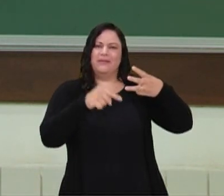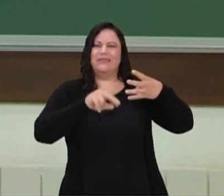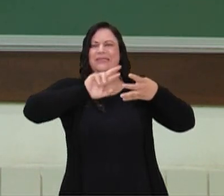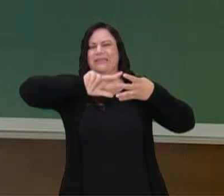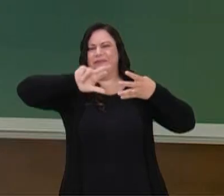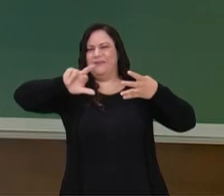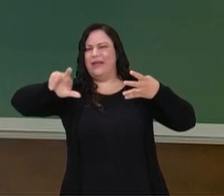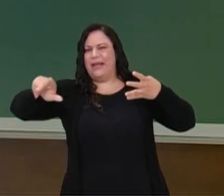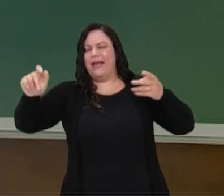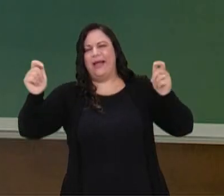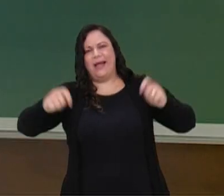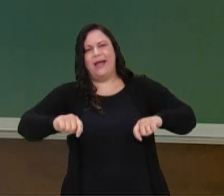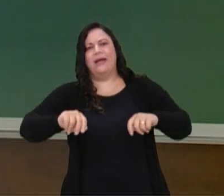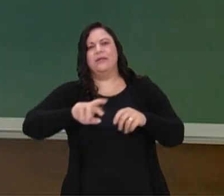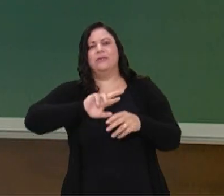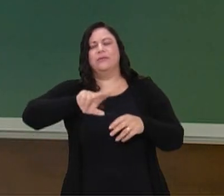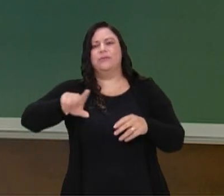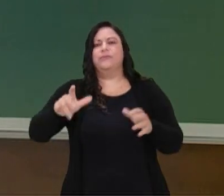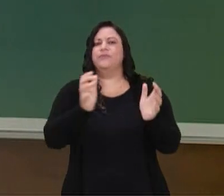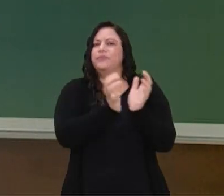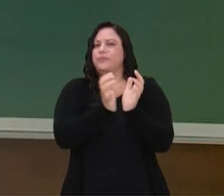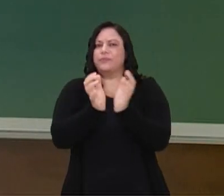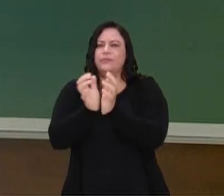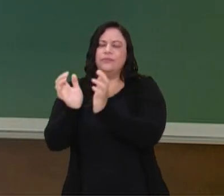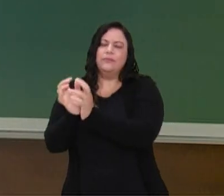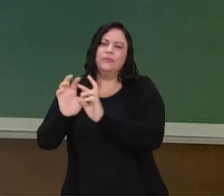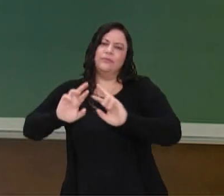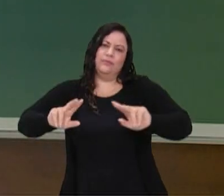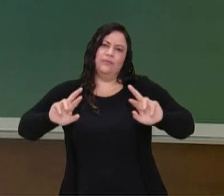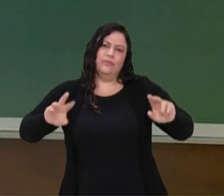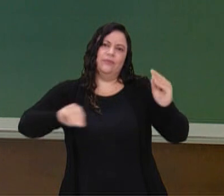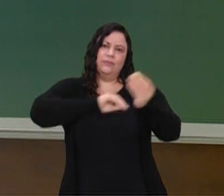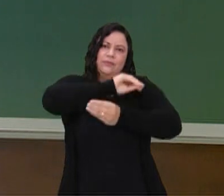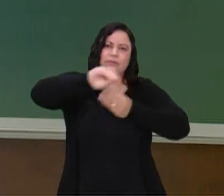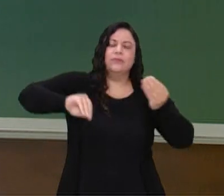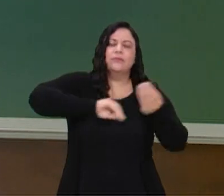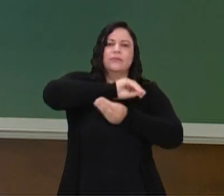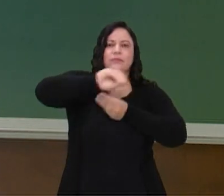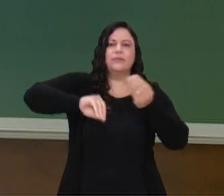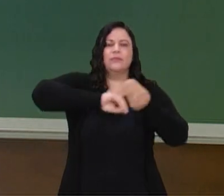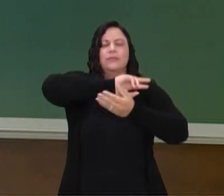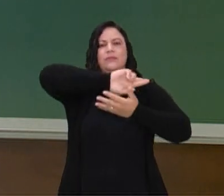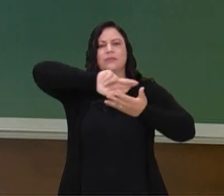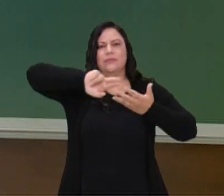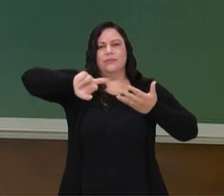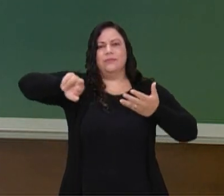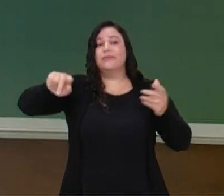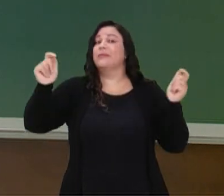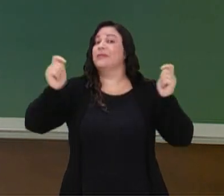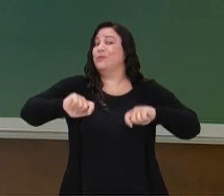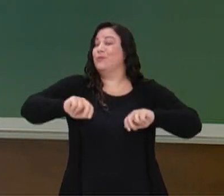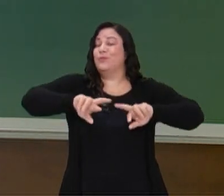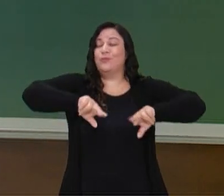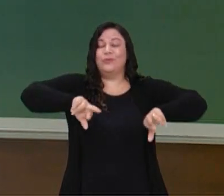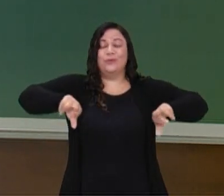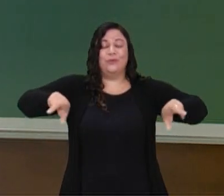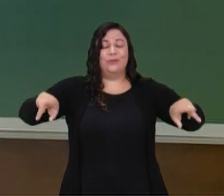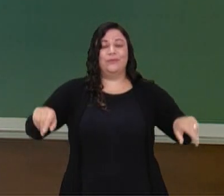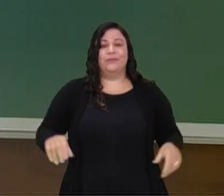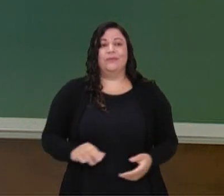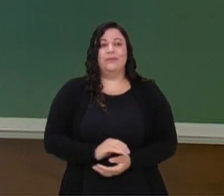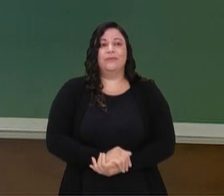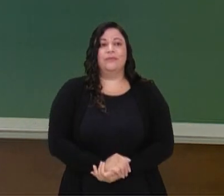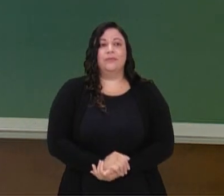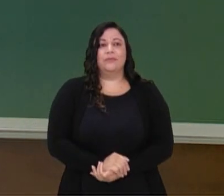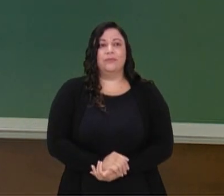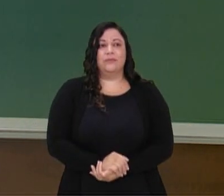étnica e de salão e muitas outras que a gente viu que é muito diversas. São muito diversas essas classificações.